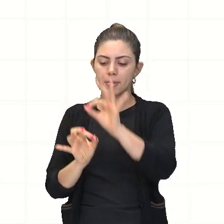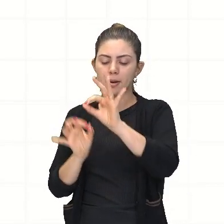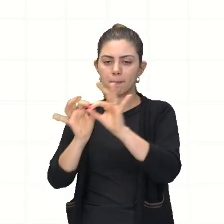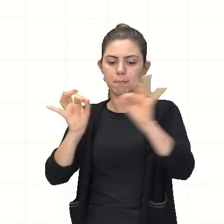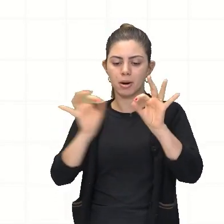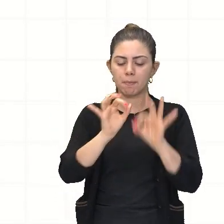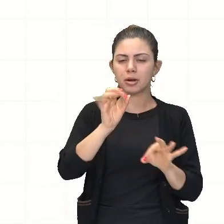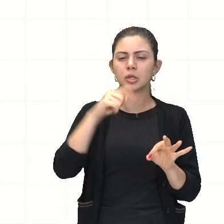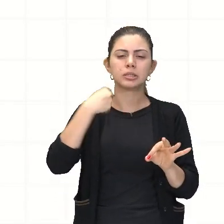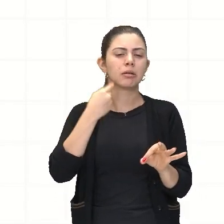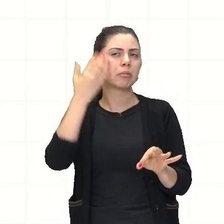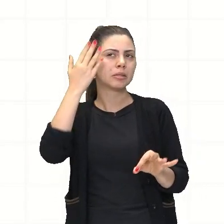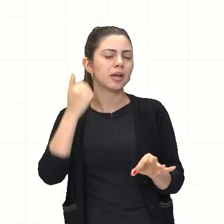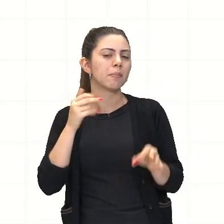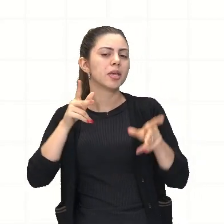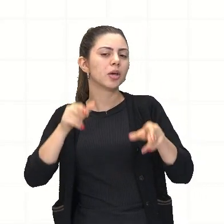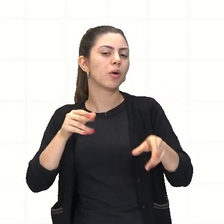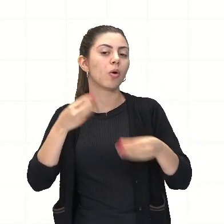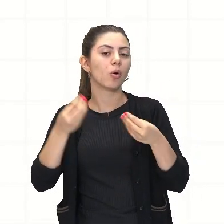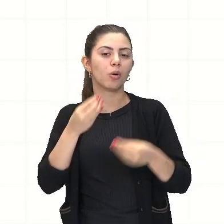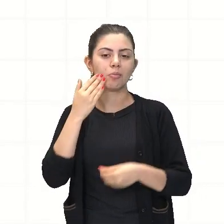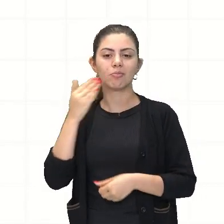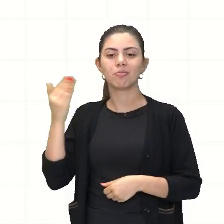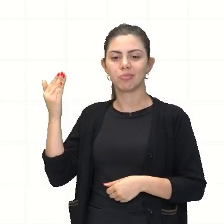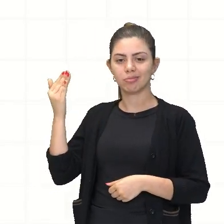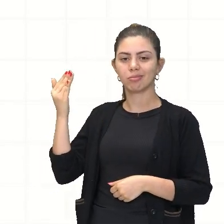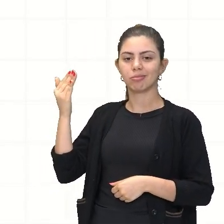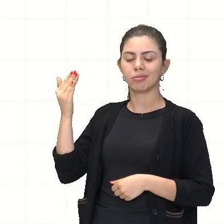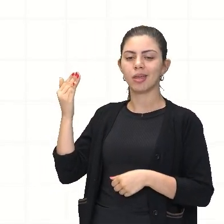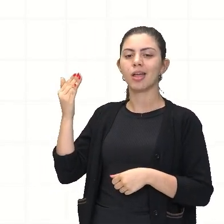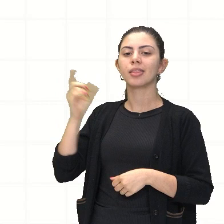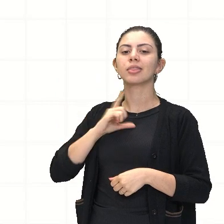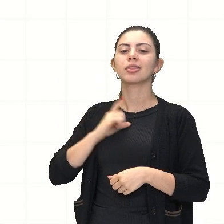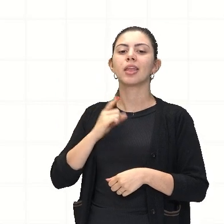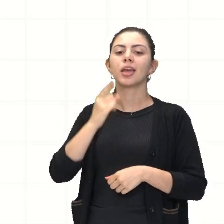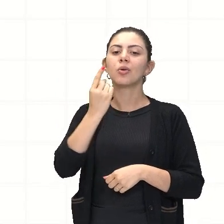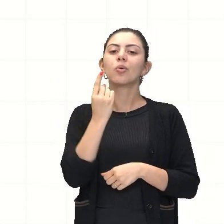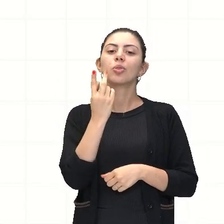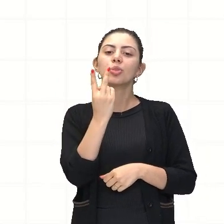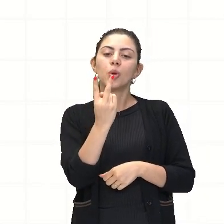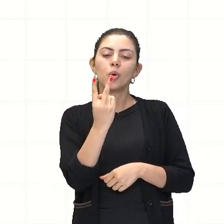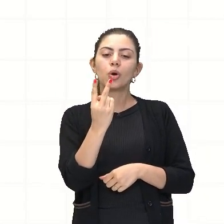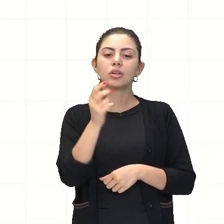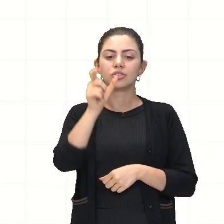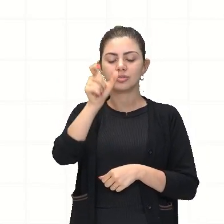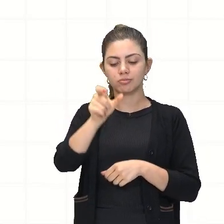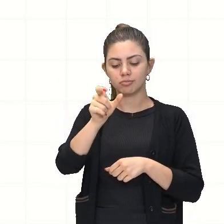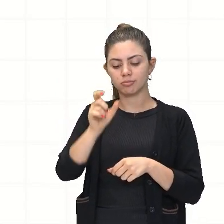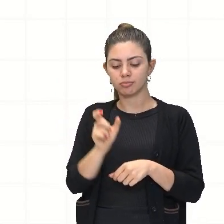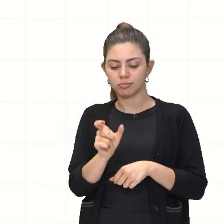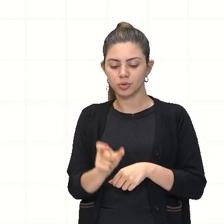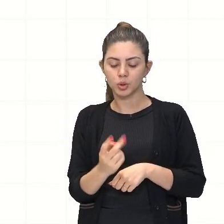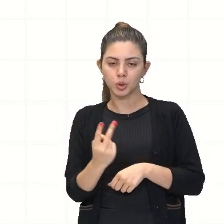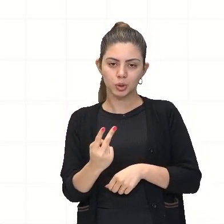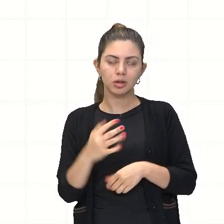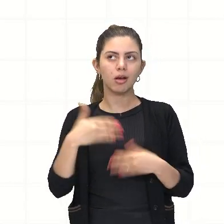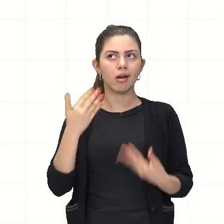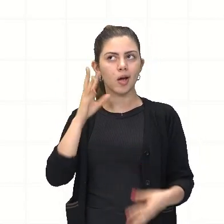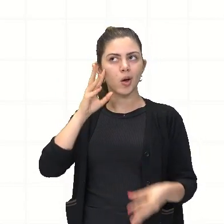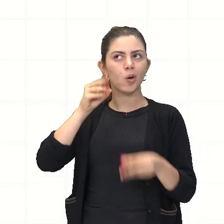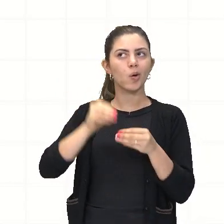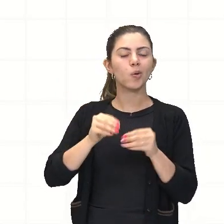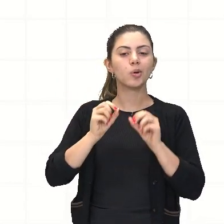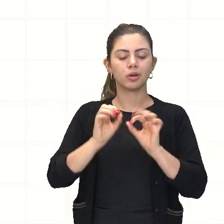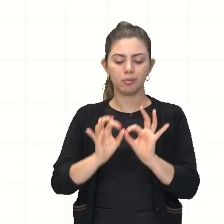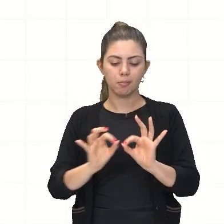com coisas iguais? Olha, basta olhar para esses dois tracinhos que estão aqui em cima, olha, é o mesmo que está aqui embaixo, significando que esses